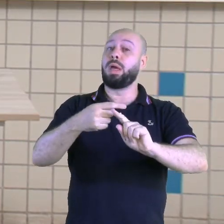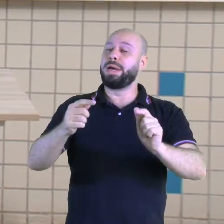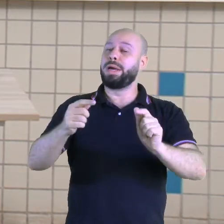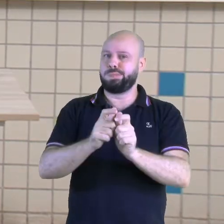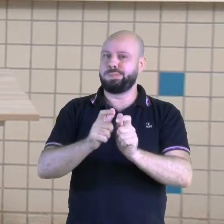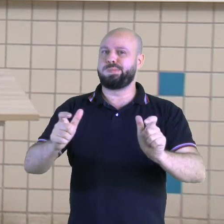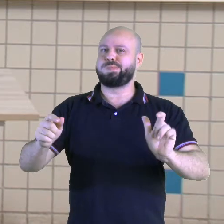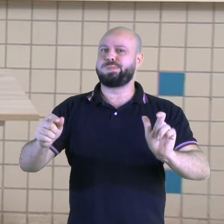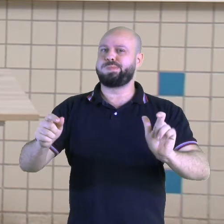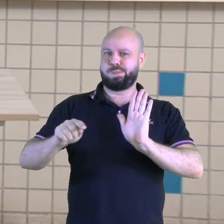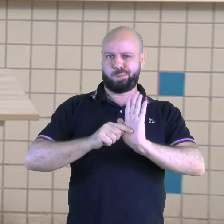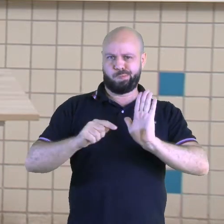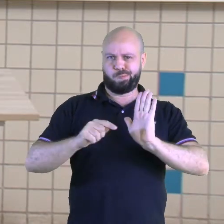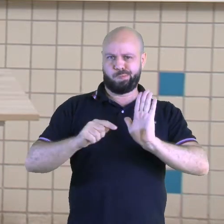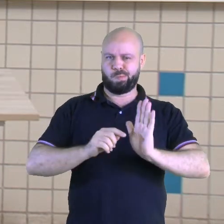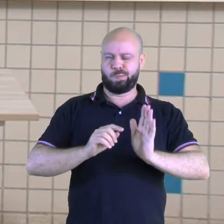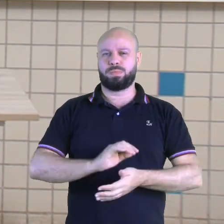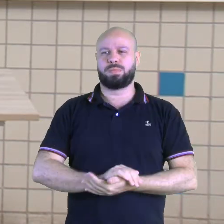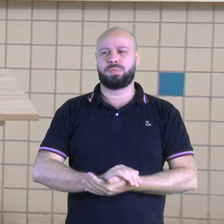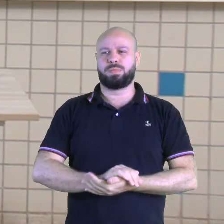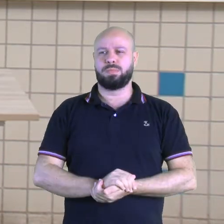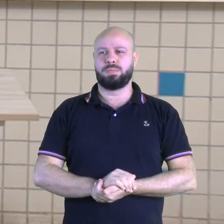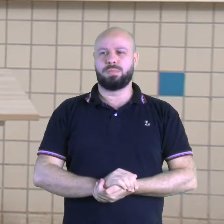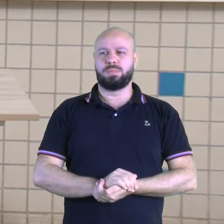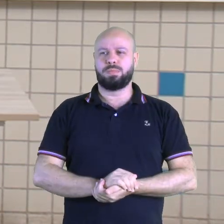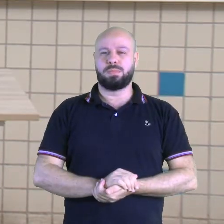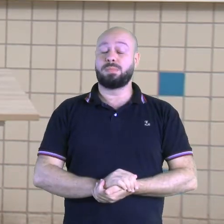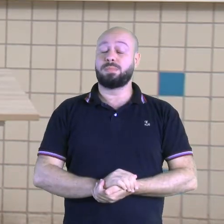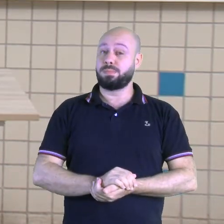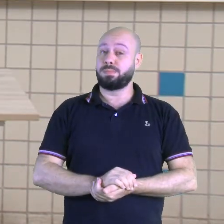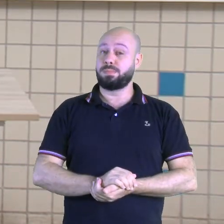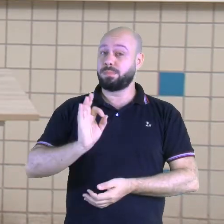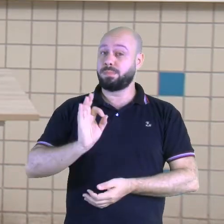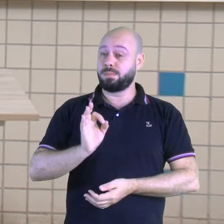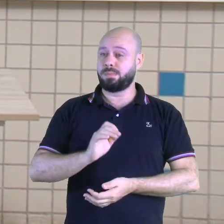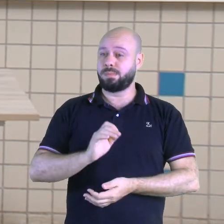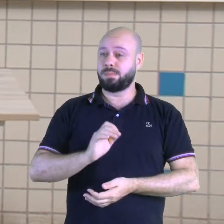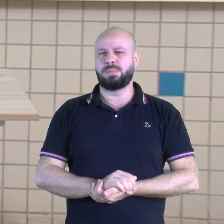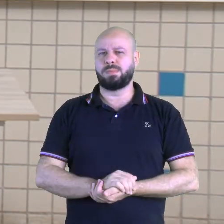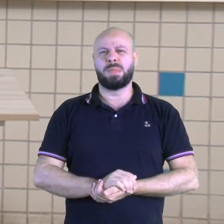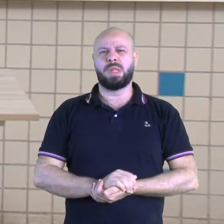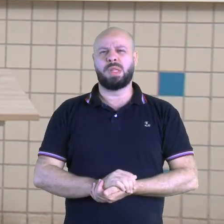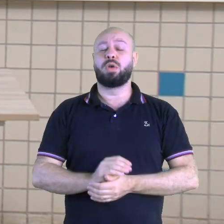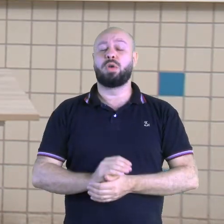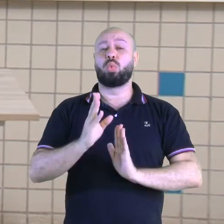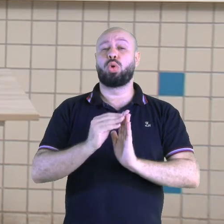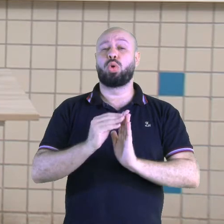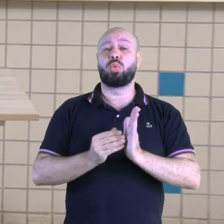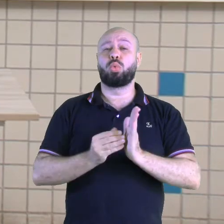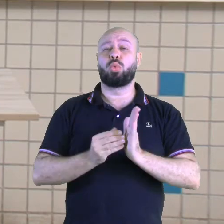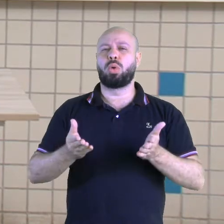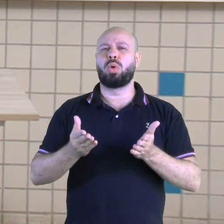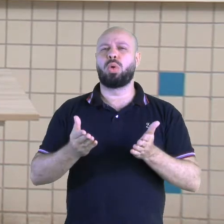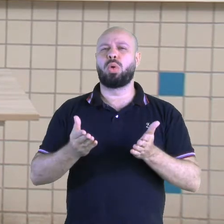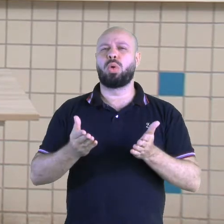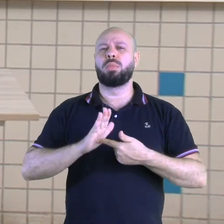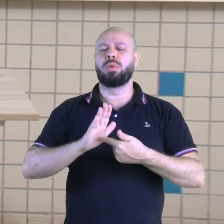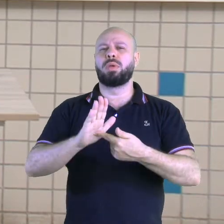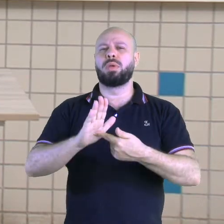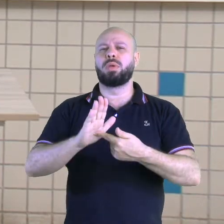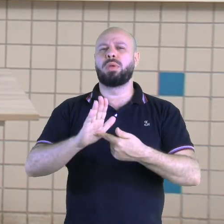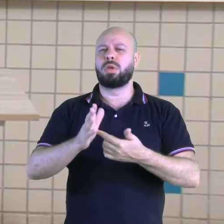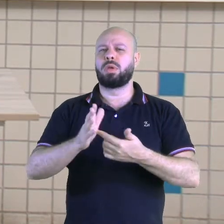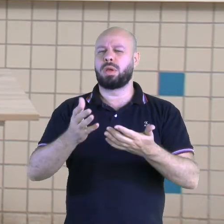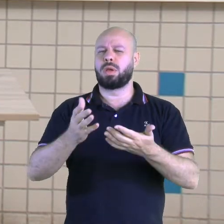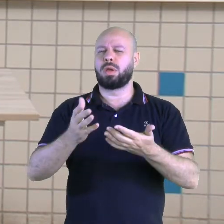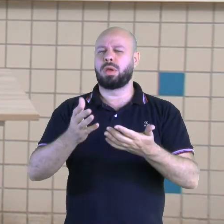vezes na forma negativa, não mesmo? Então, esse conteúdo que nós vamos trabalhar, eu gostaria que vocês viessem